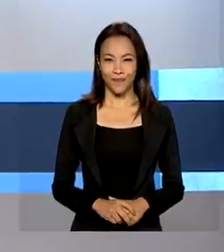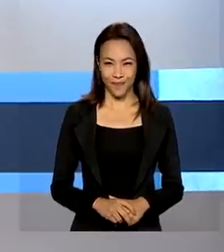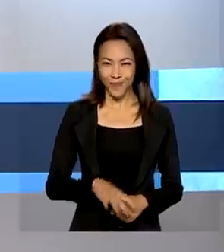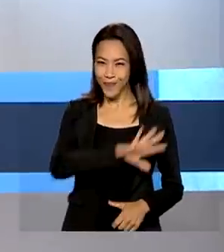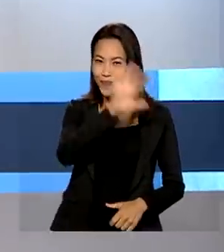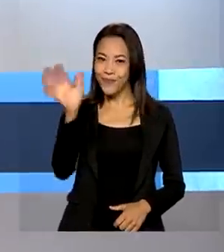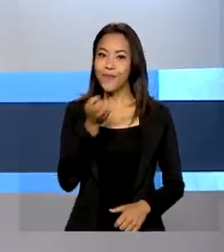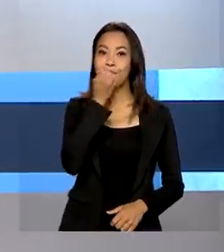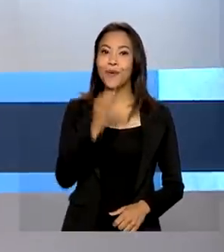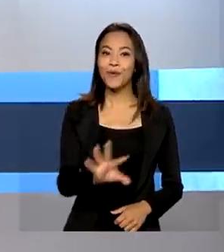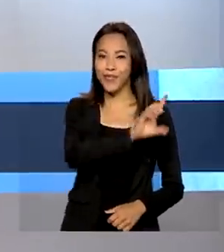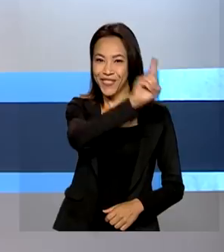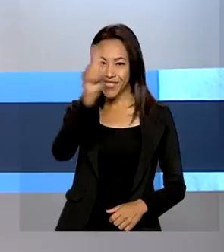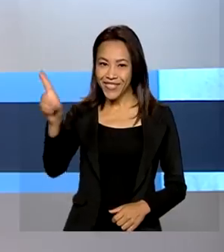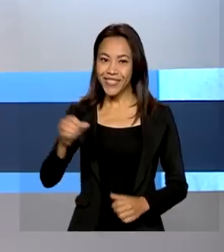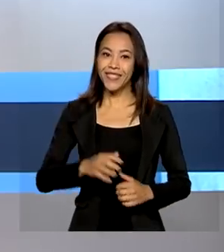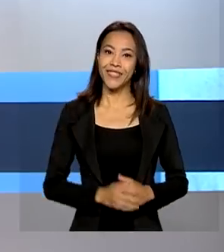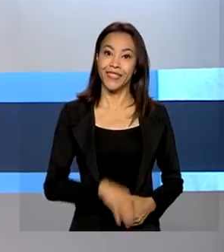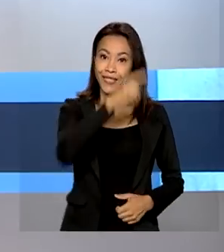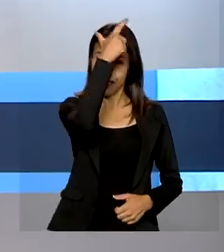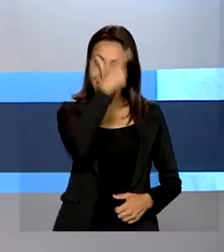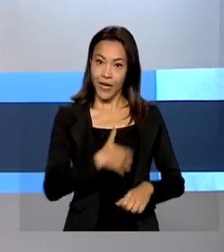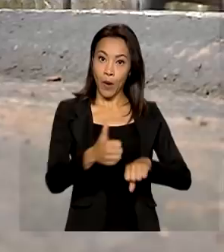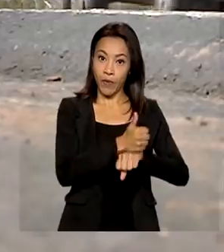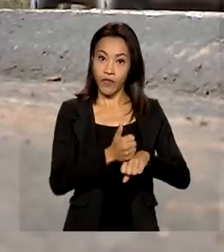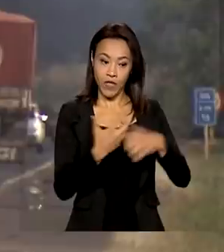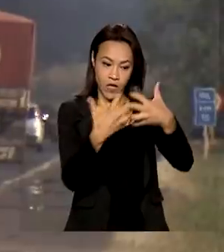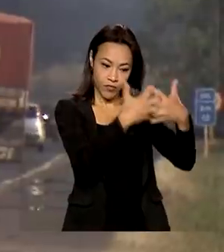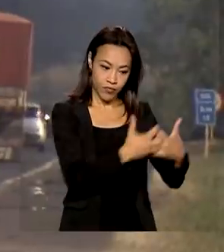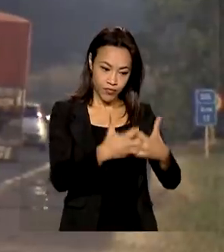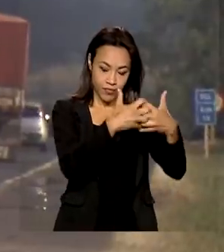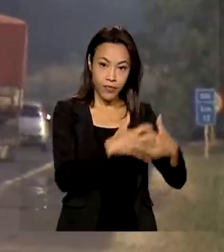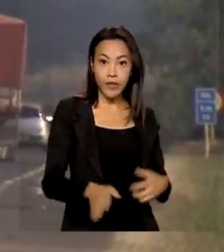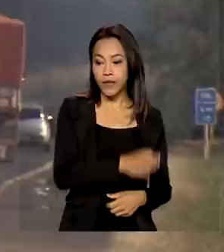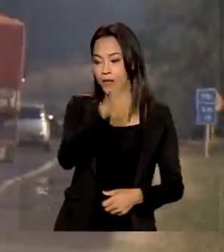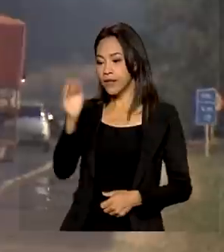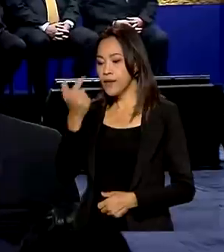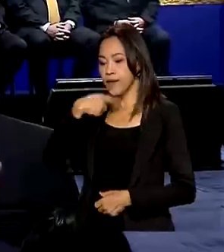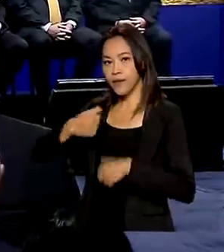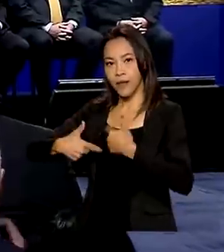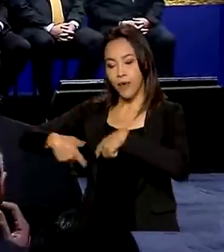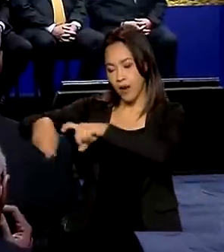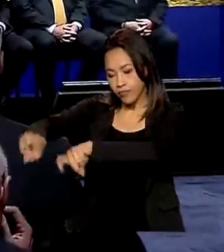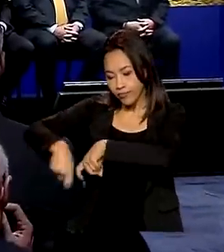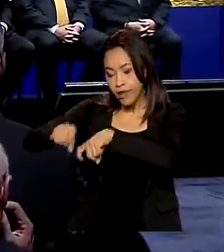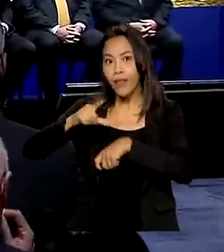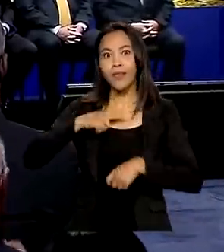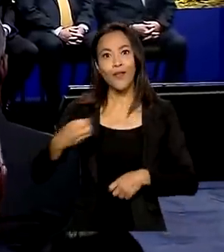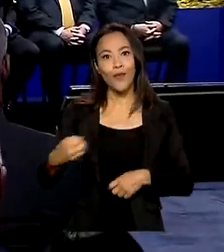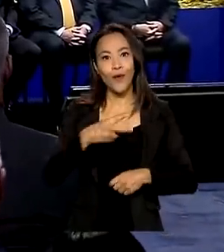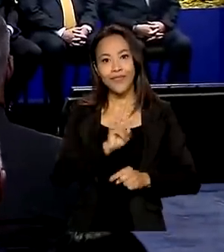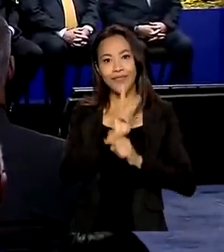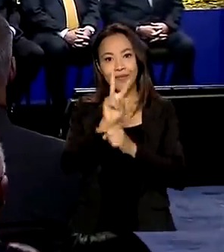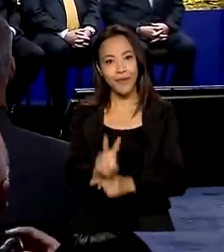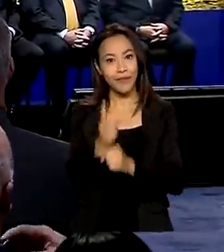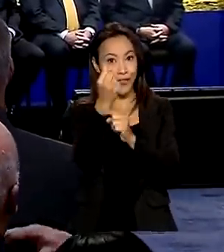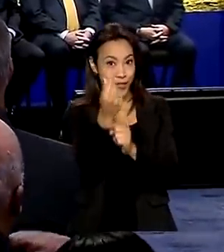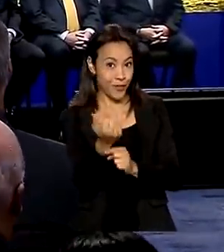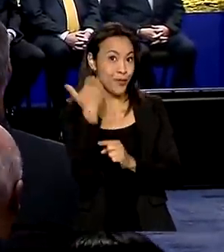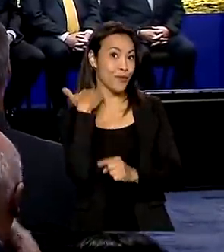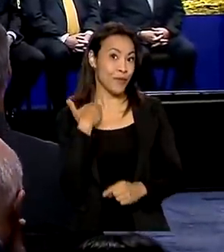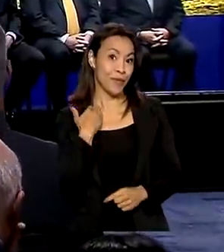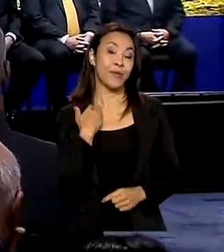Olá, bom dia pra você. Caminhoneiros, autônomos e produtores rurais têm novas linhas de crédito do Banco do Brasil